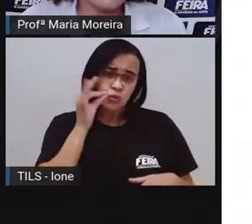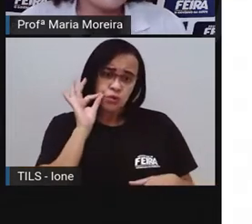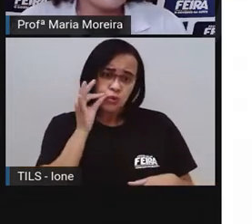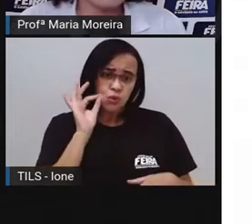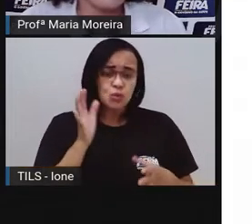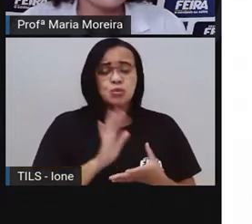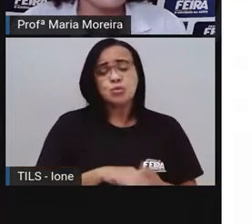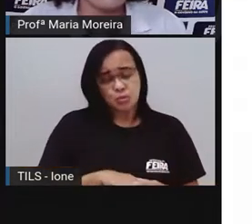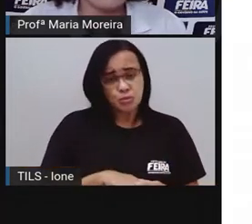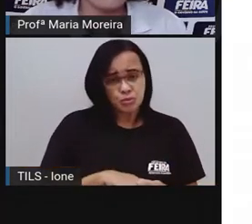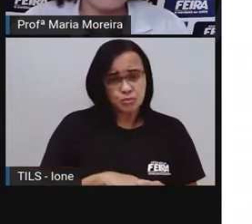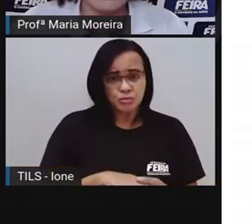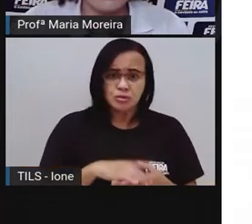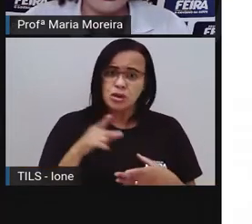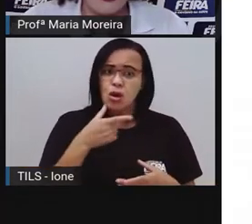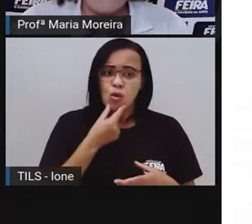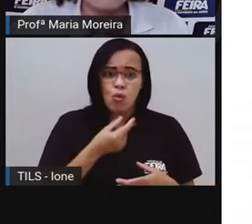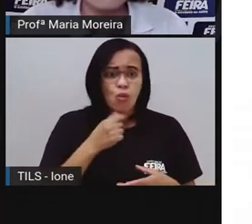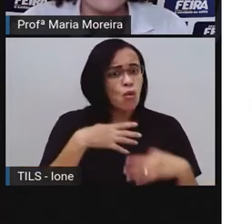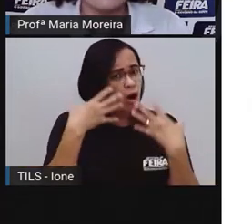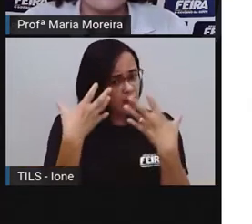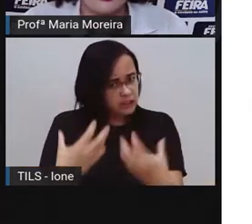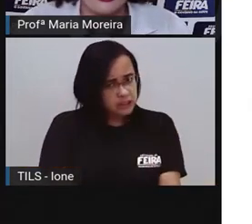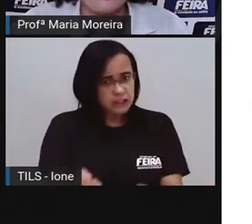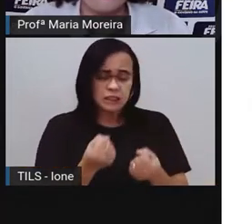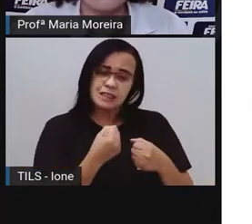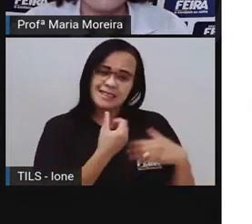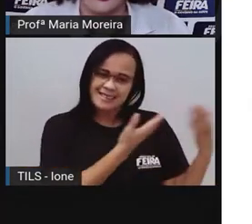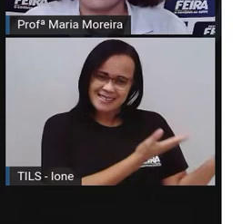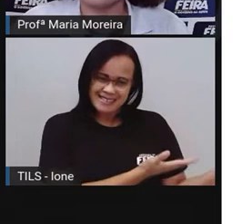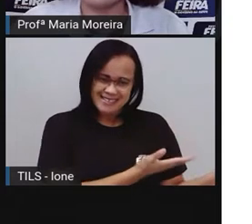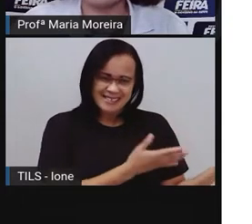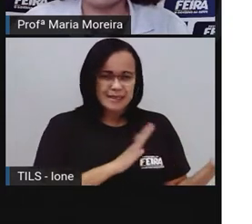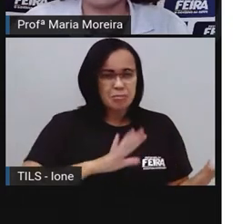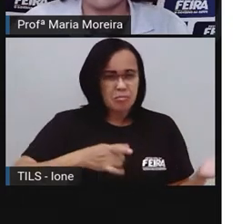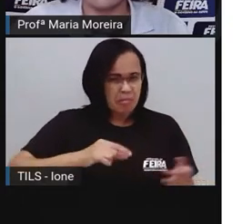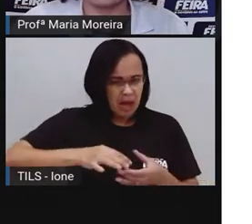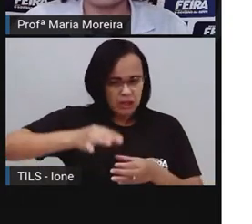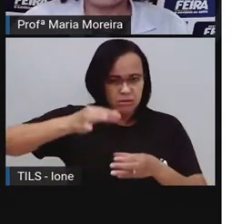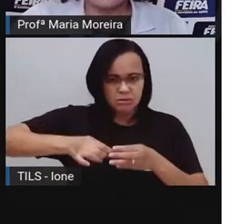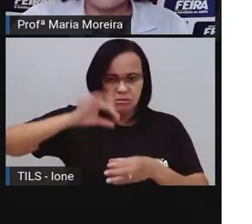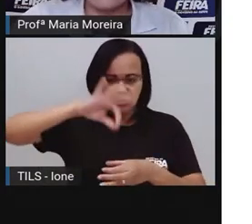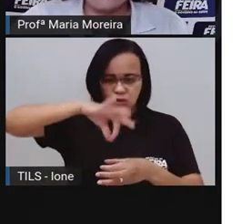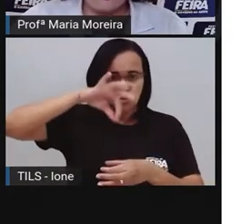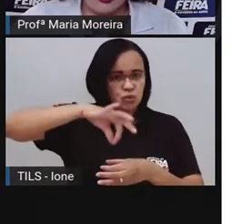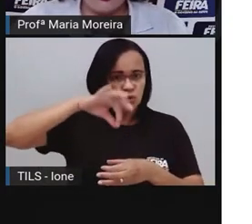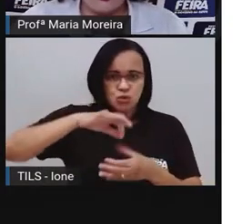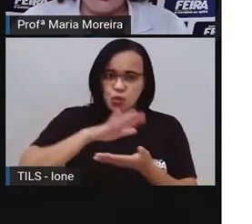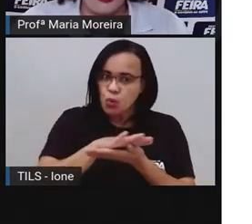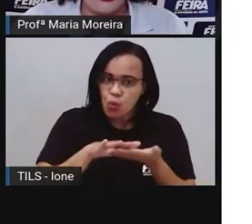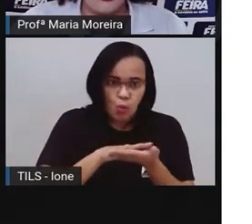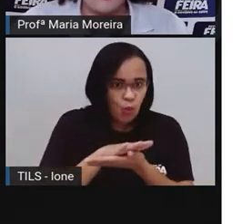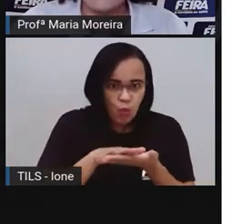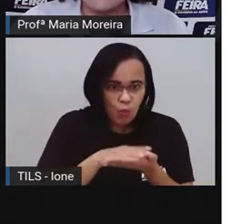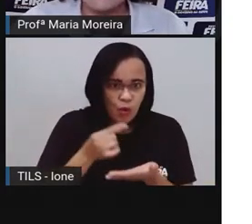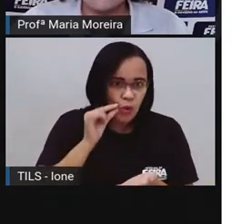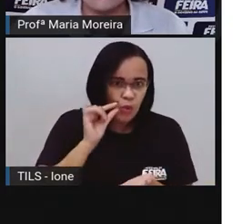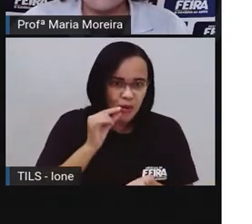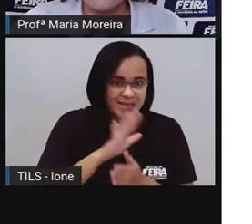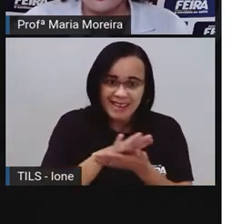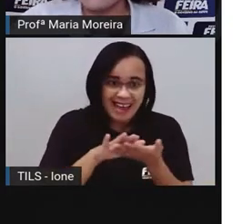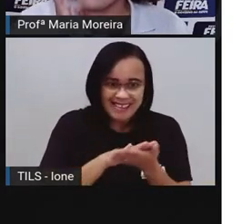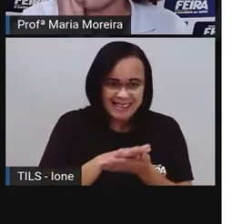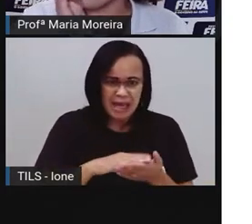Aceita o carteiro convite. Mas deixa o chá um tocado. Que sua cor era